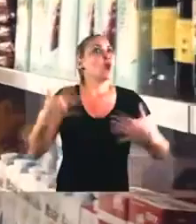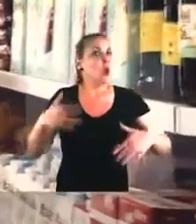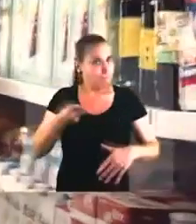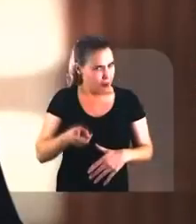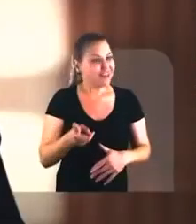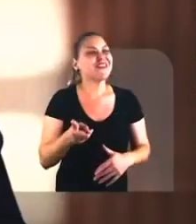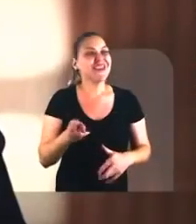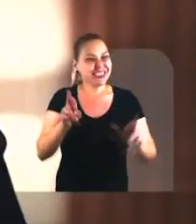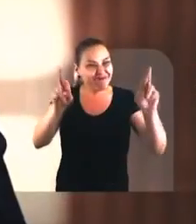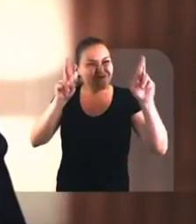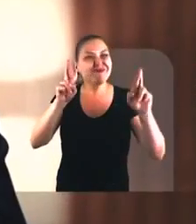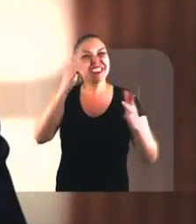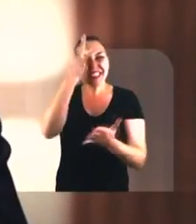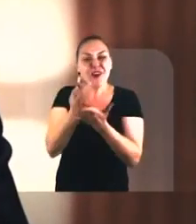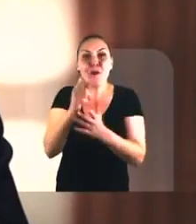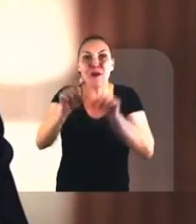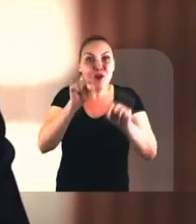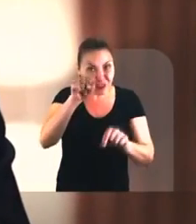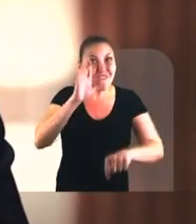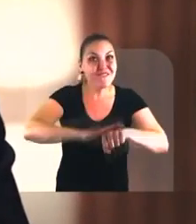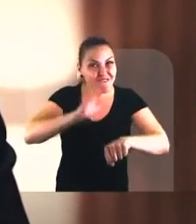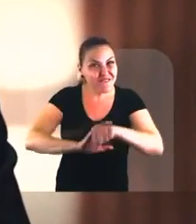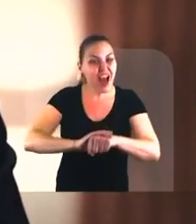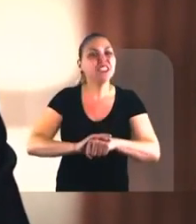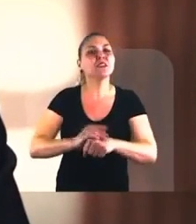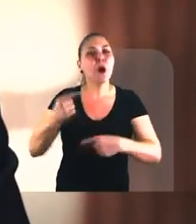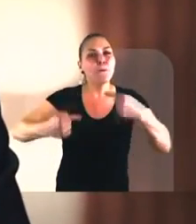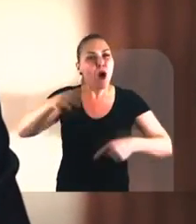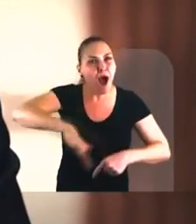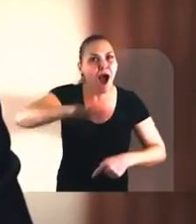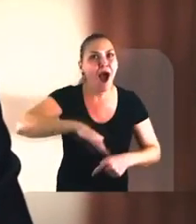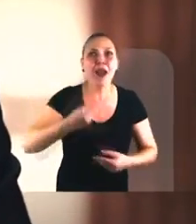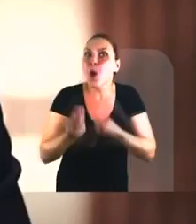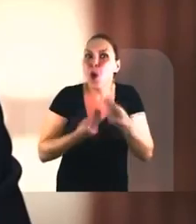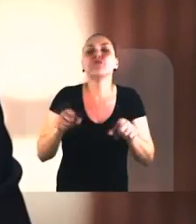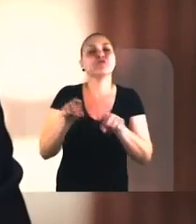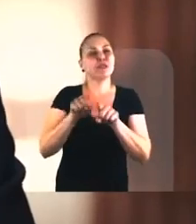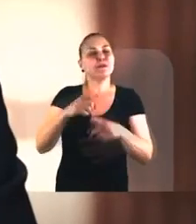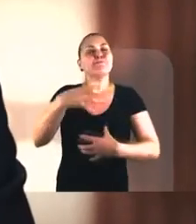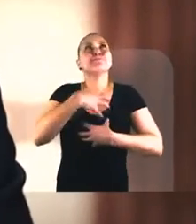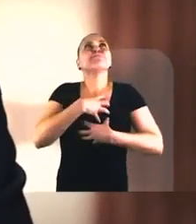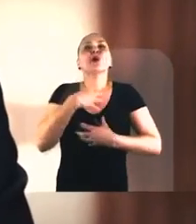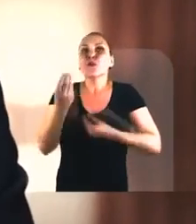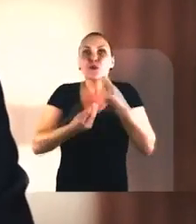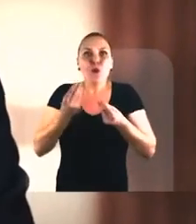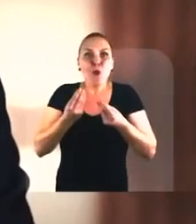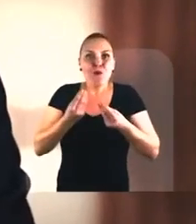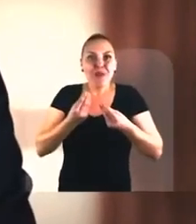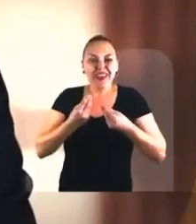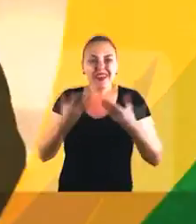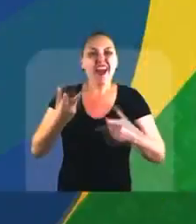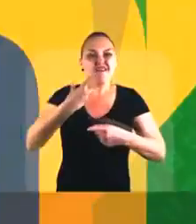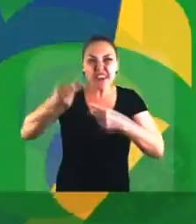será mantido A esperança nasce das escolhas Que você faz na política Bem como naquele seu sentimento De